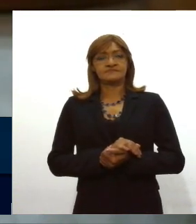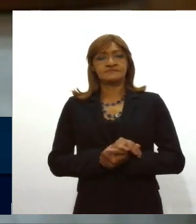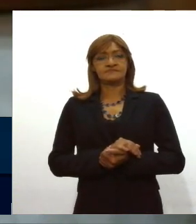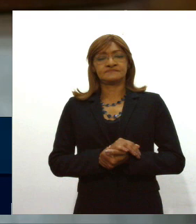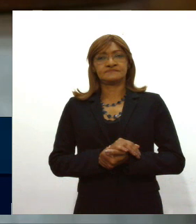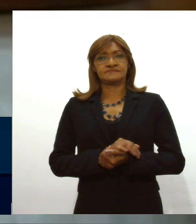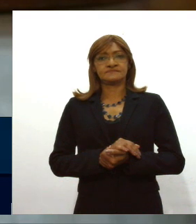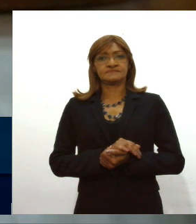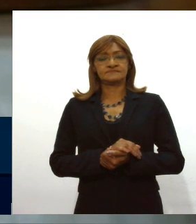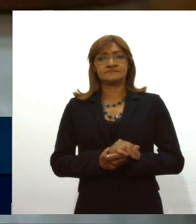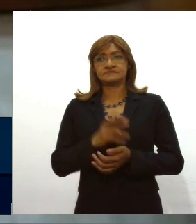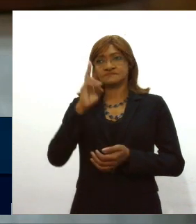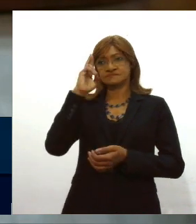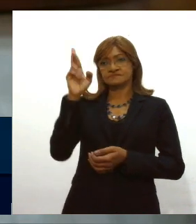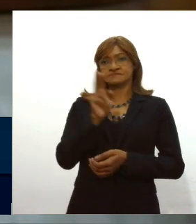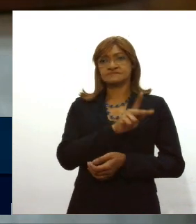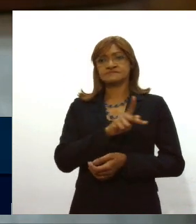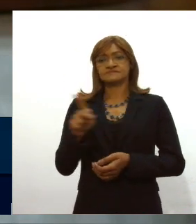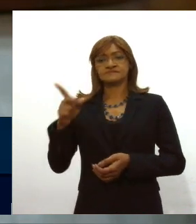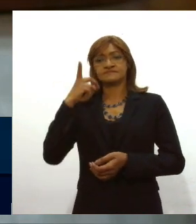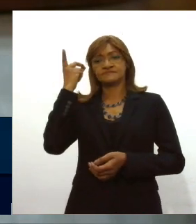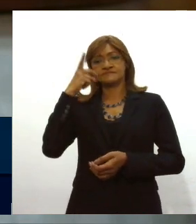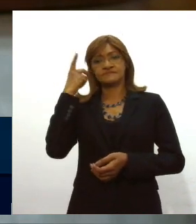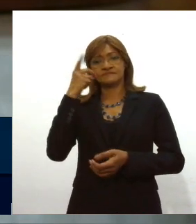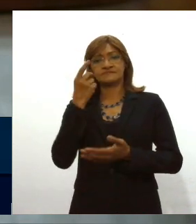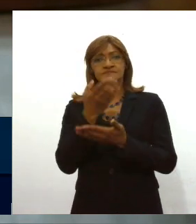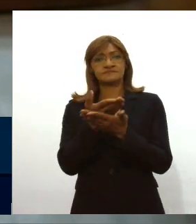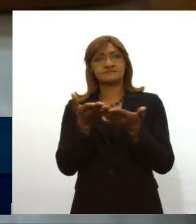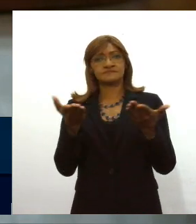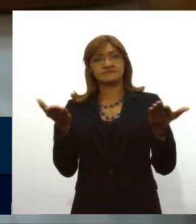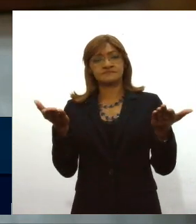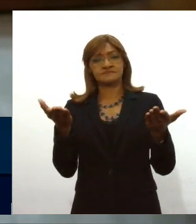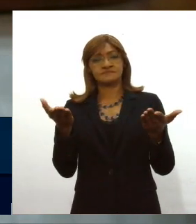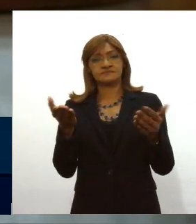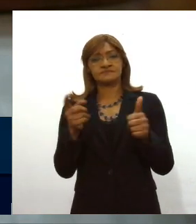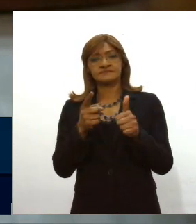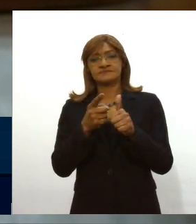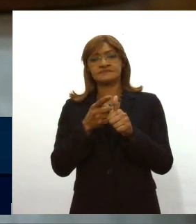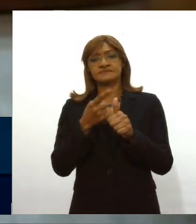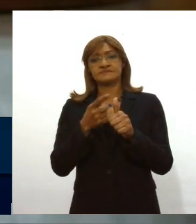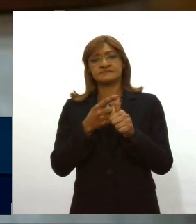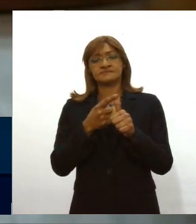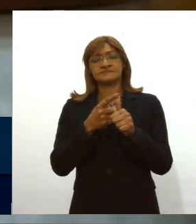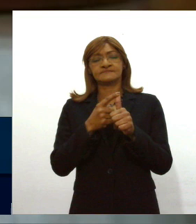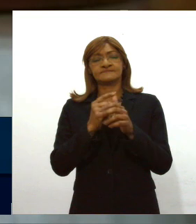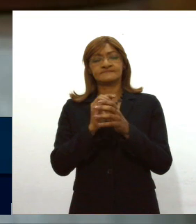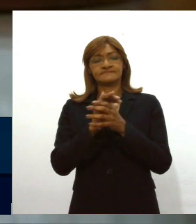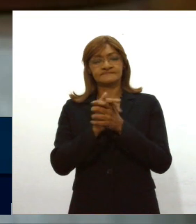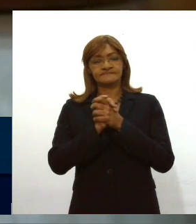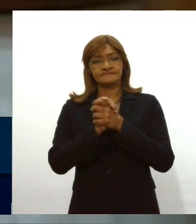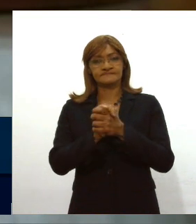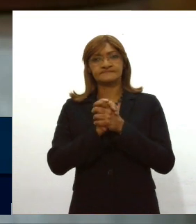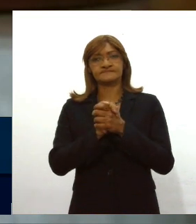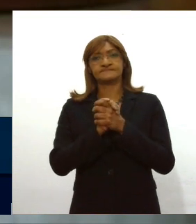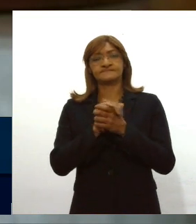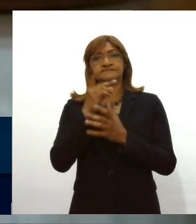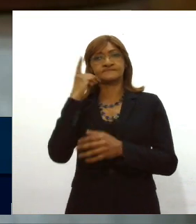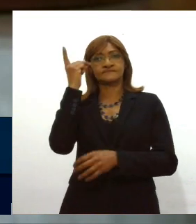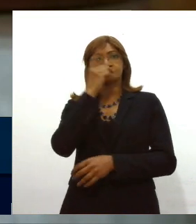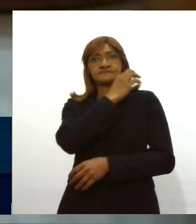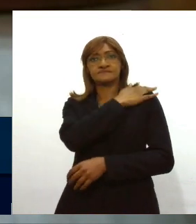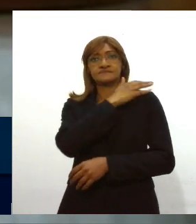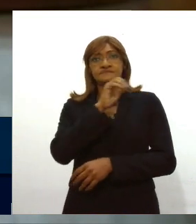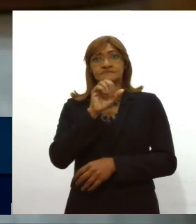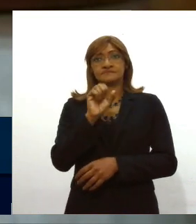senhor presidente, senhoras e senhores deputados, quero primeiro parabenizar o deputado capitão Samuel que